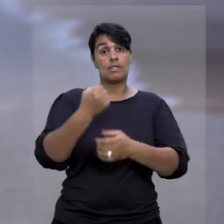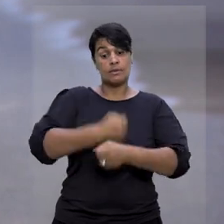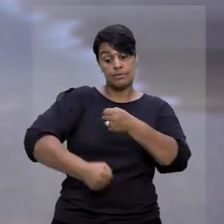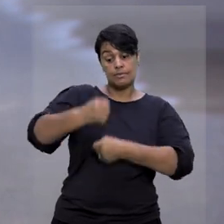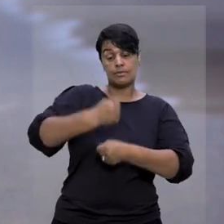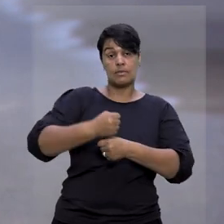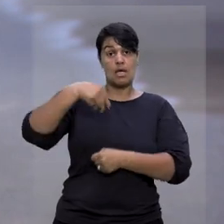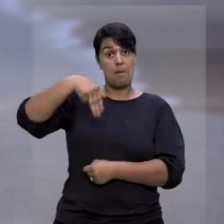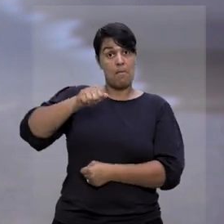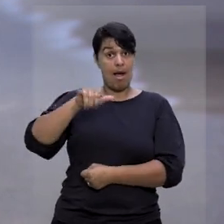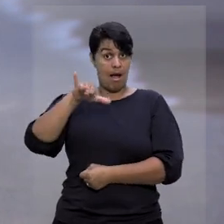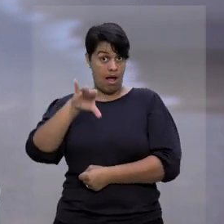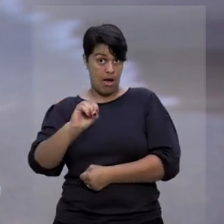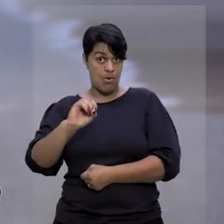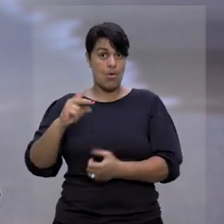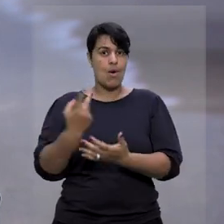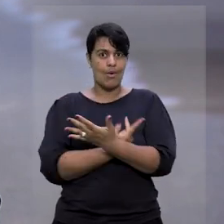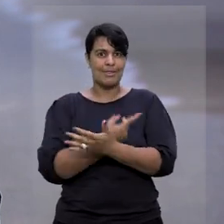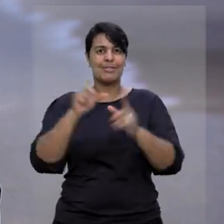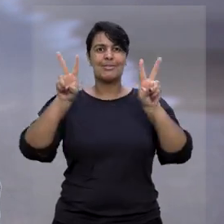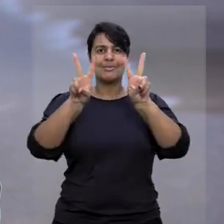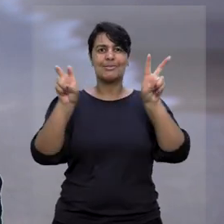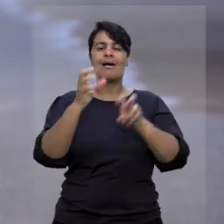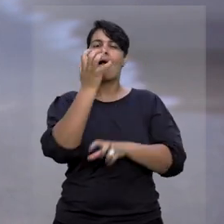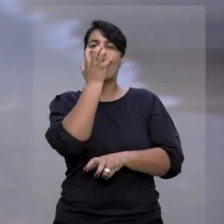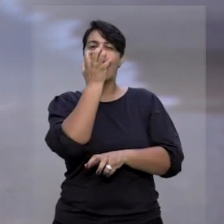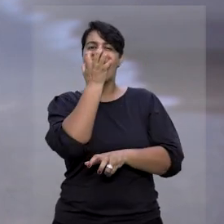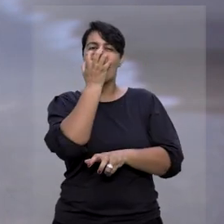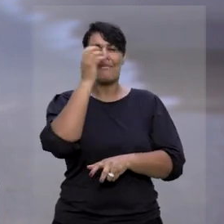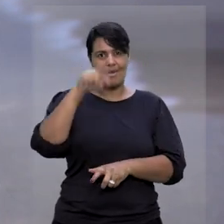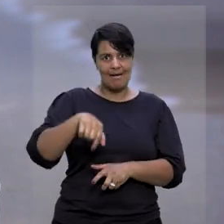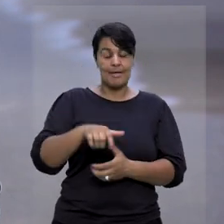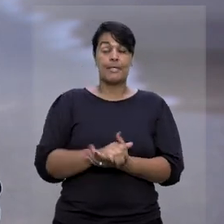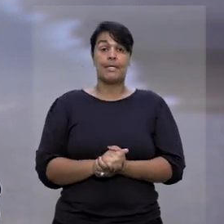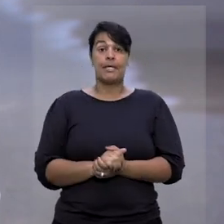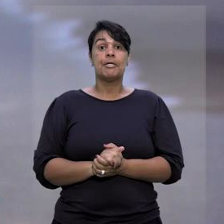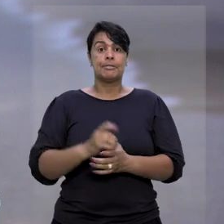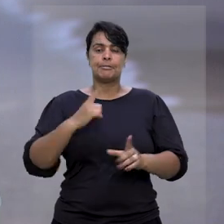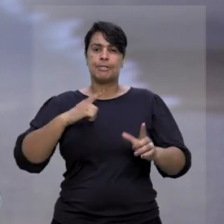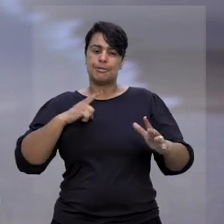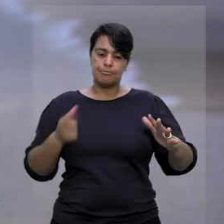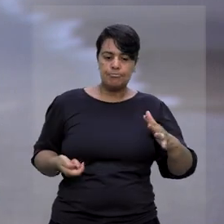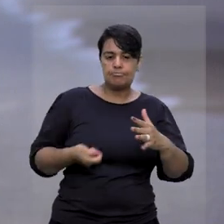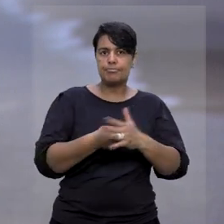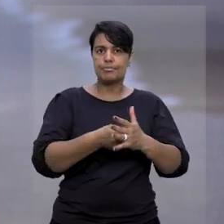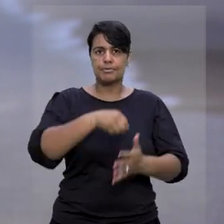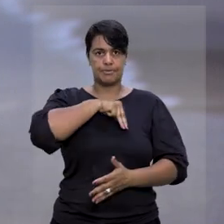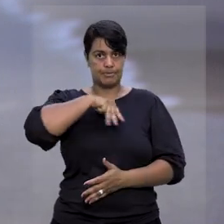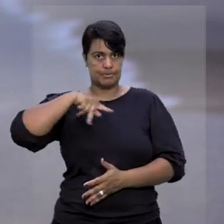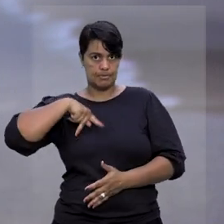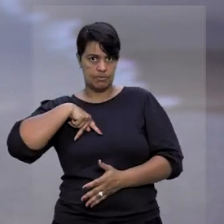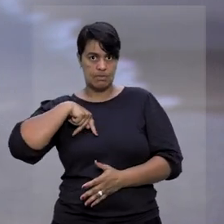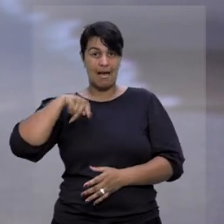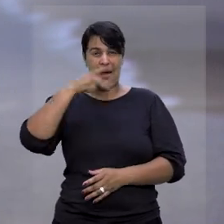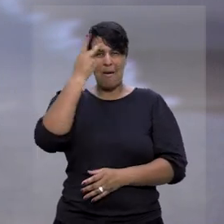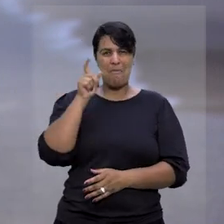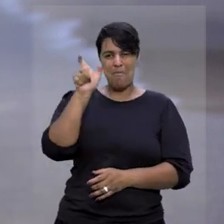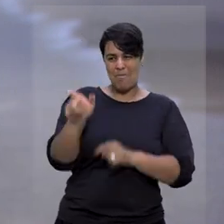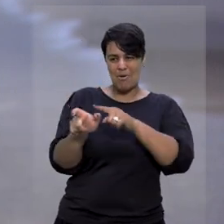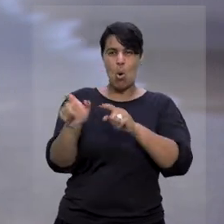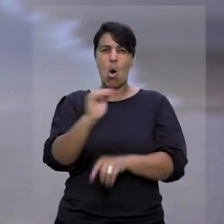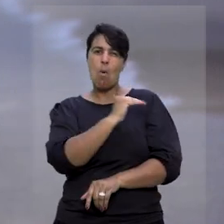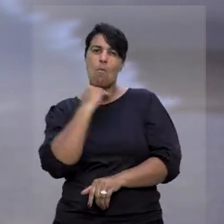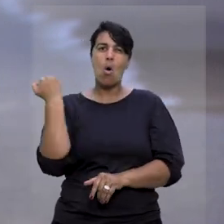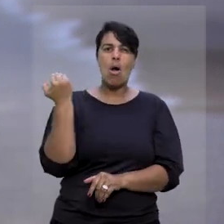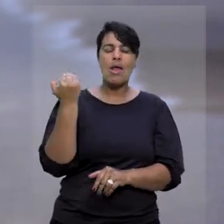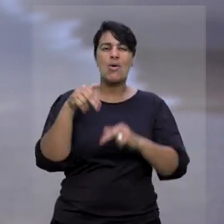aconteceu em maio de 2022 e ficou conhecido como a Câmara de Gás improvisada. De acordo com a denúncia do Ministério Público, a vítima morreu